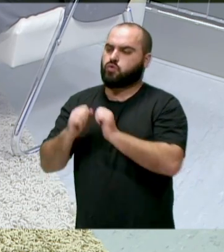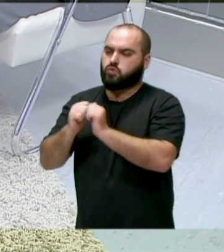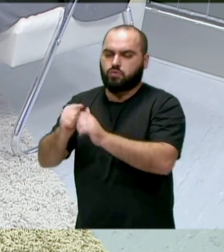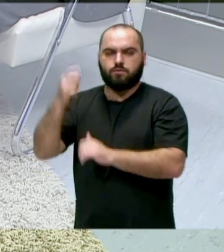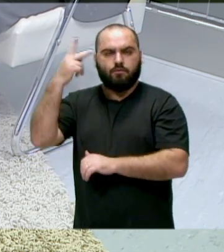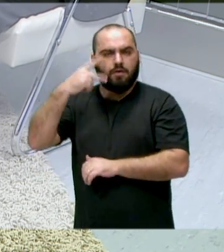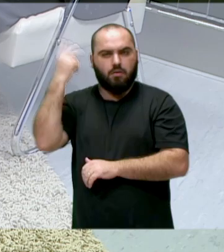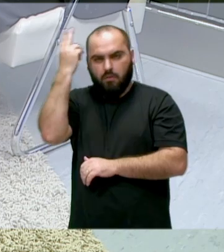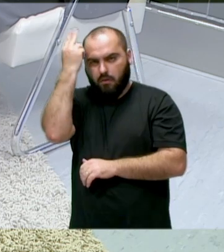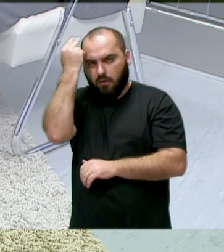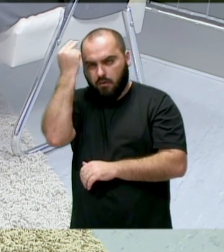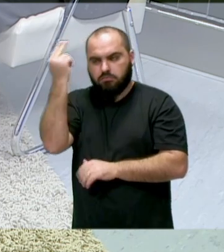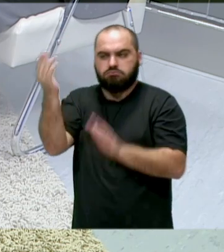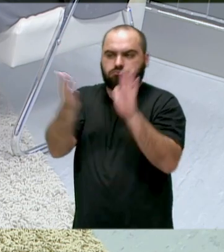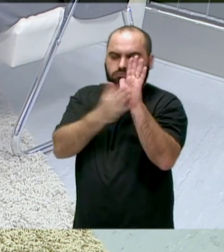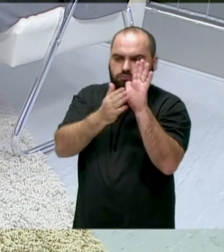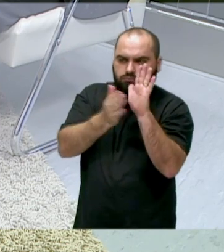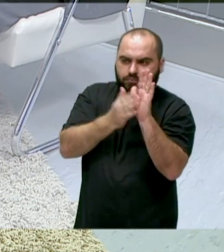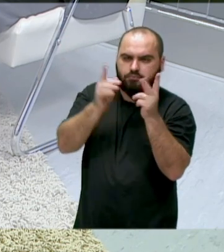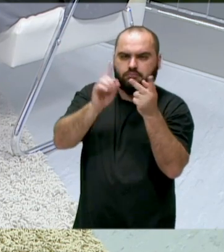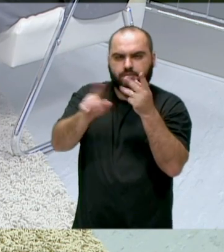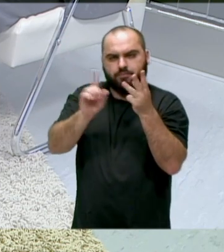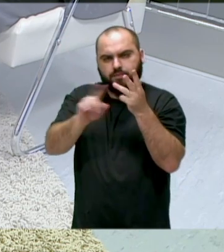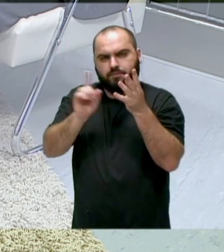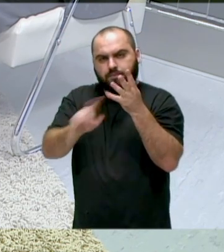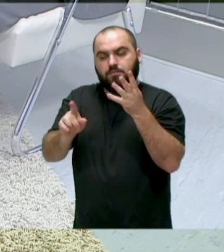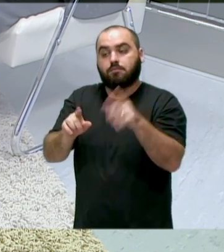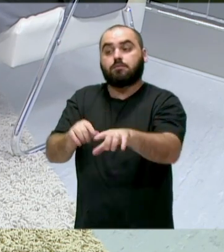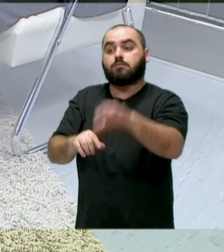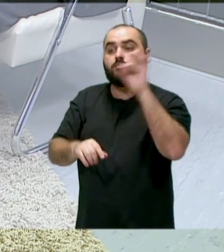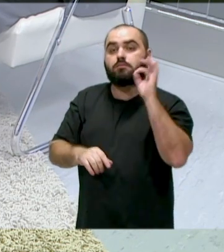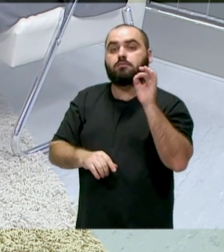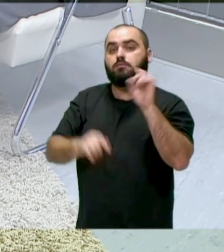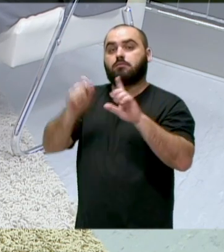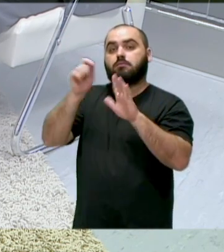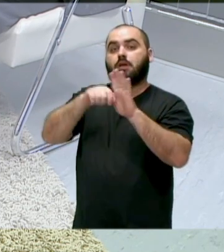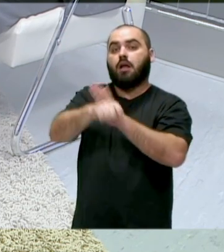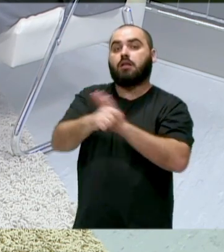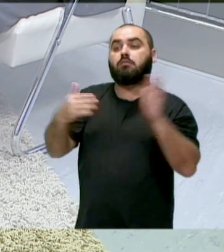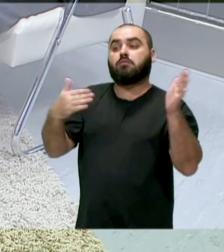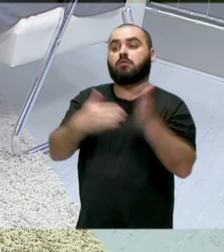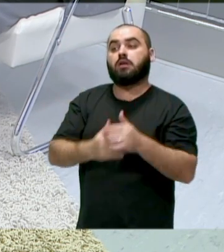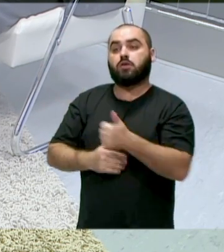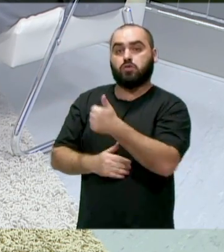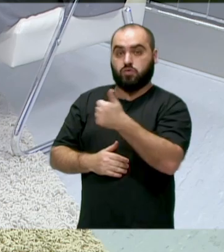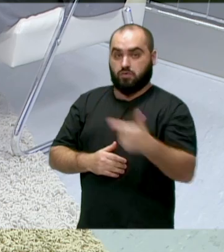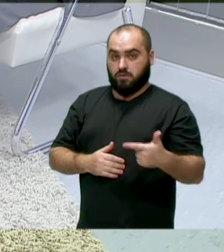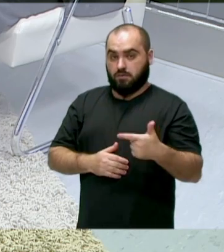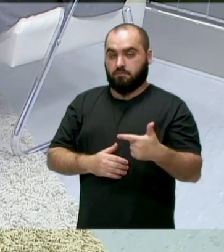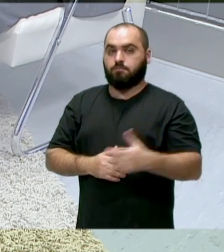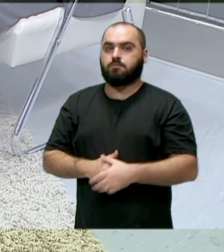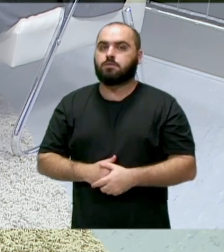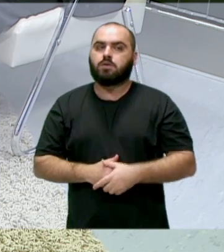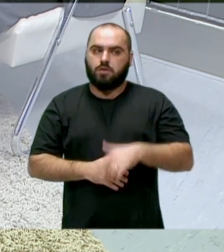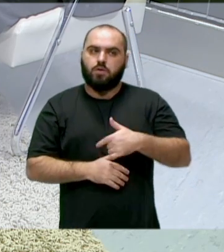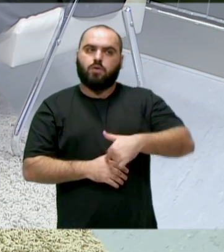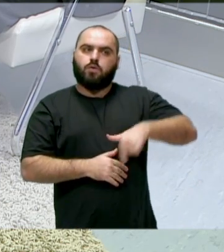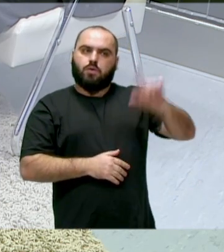na época, propôs, e aí foi definido que poderia ser parcelado em 12 vezes. Durante a nossa campanha, a gente